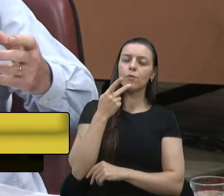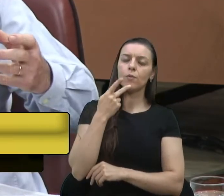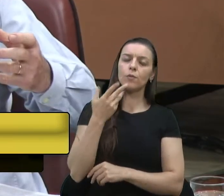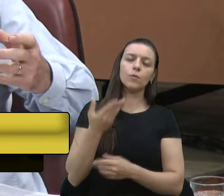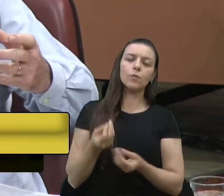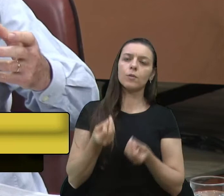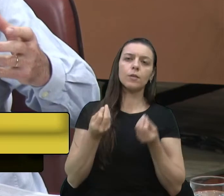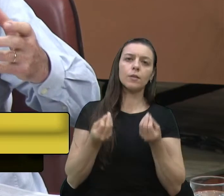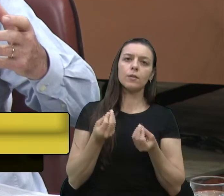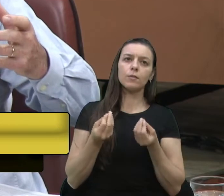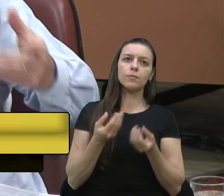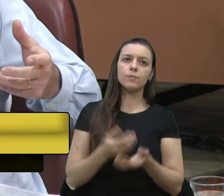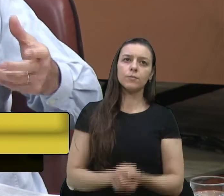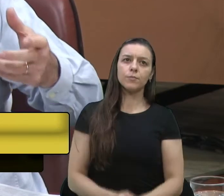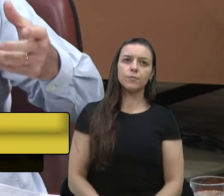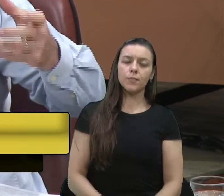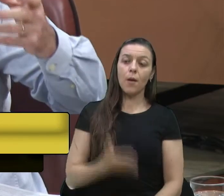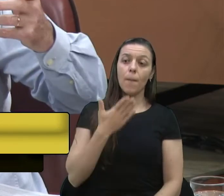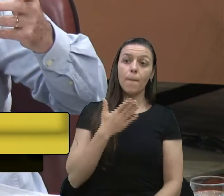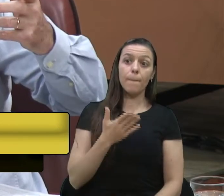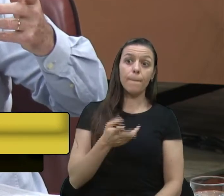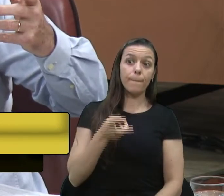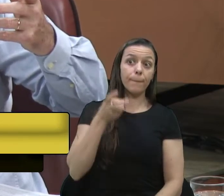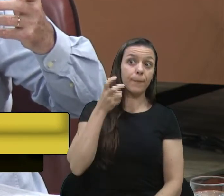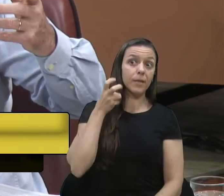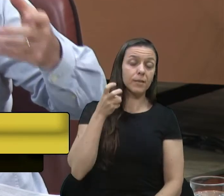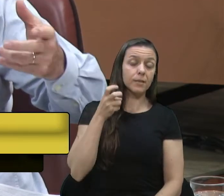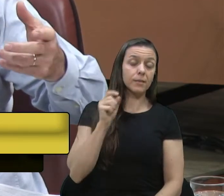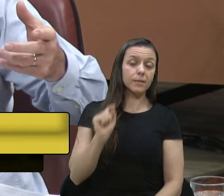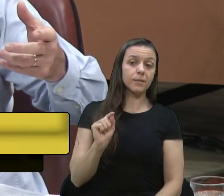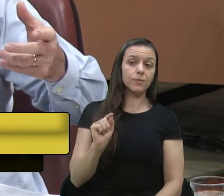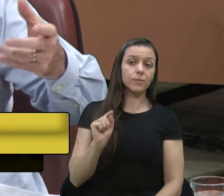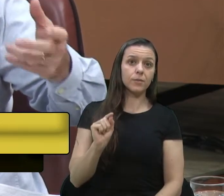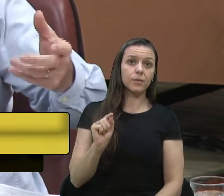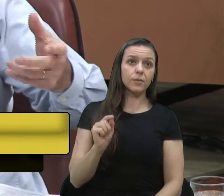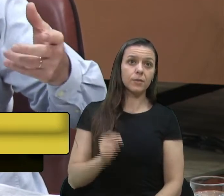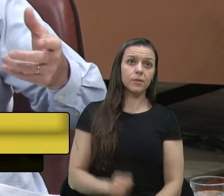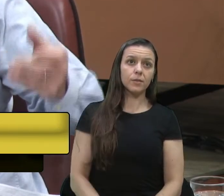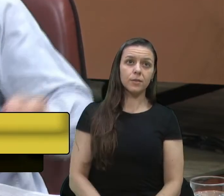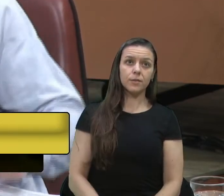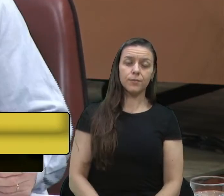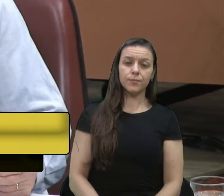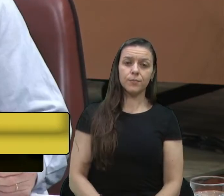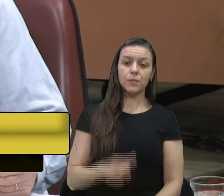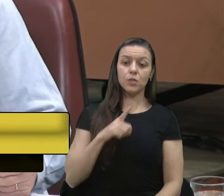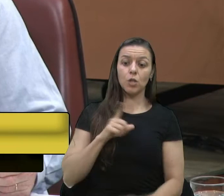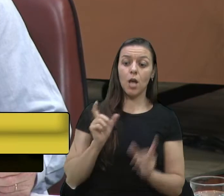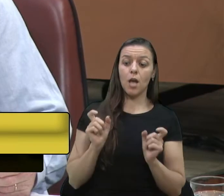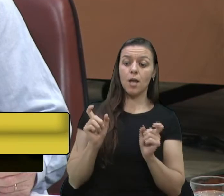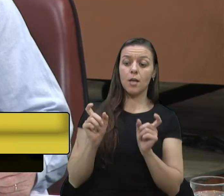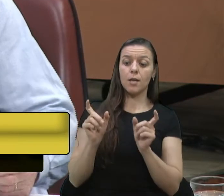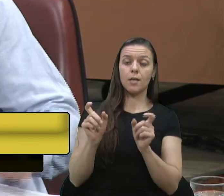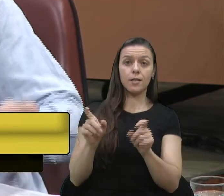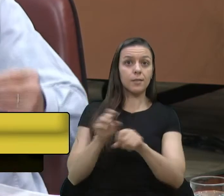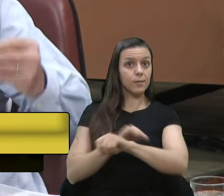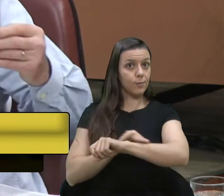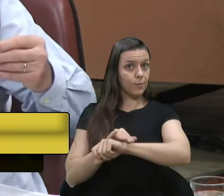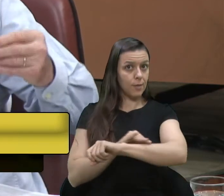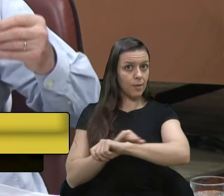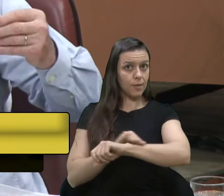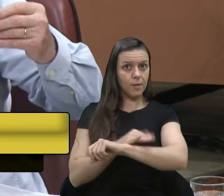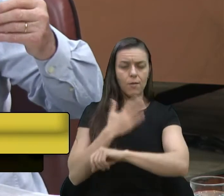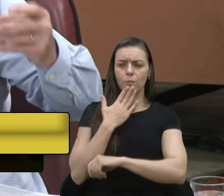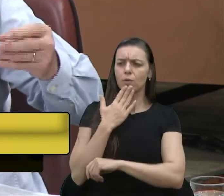percebeu que aquela pessoa tinha um câncer de pele. E ela